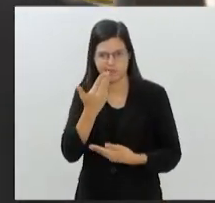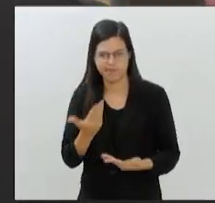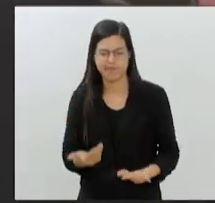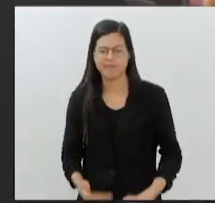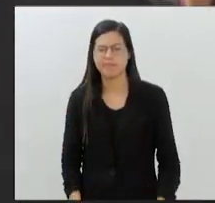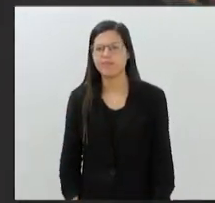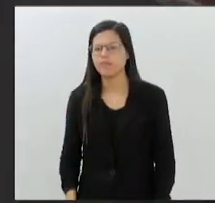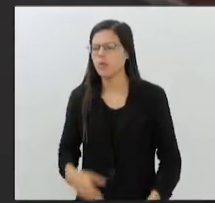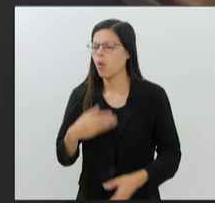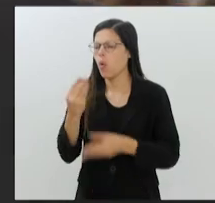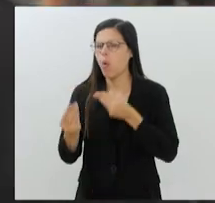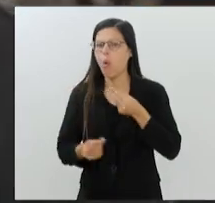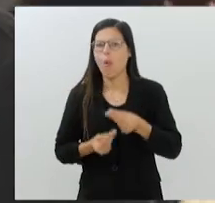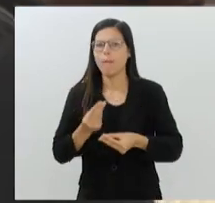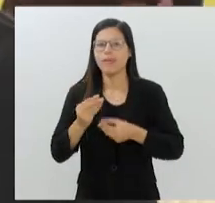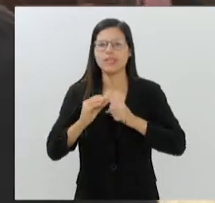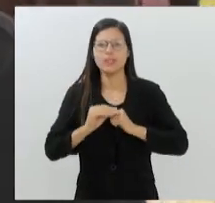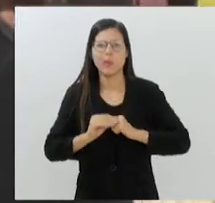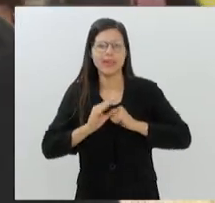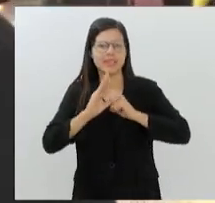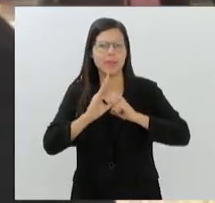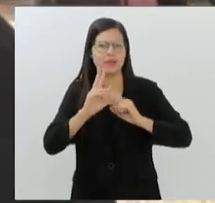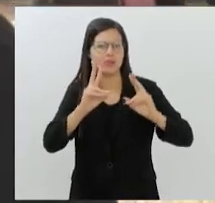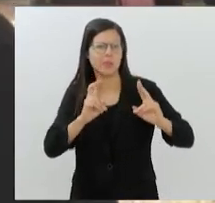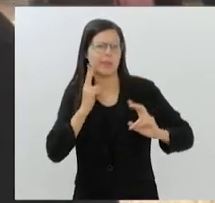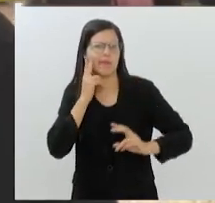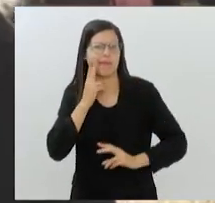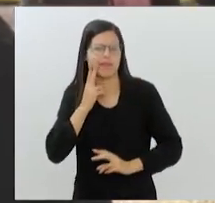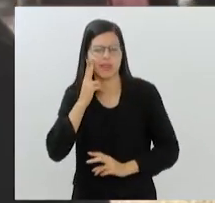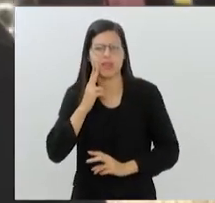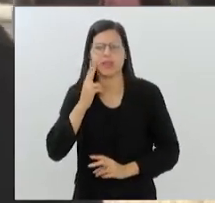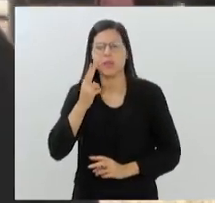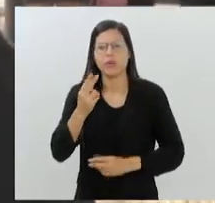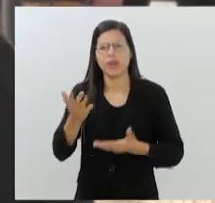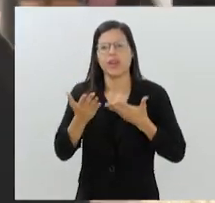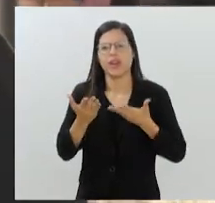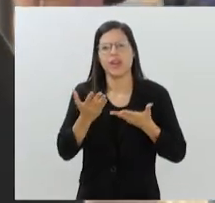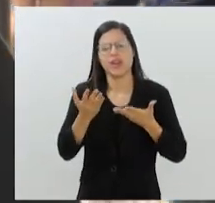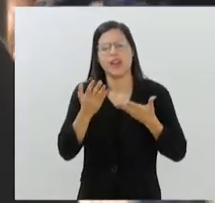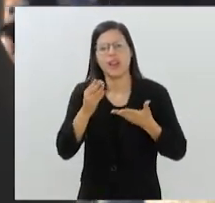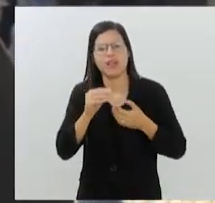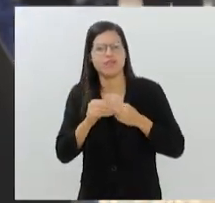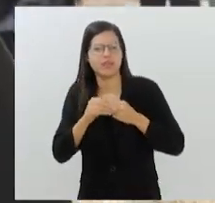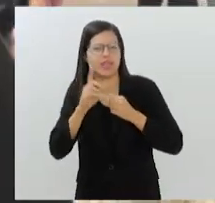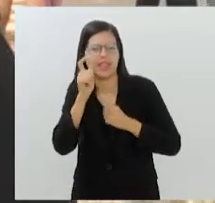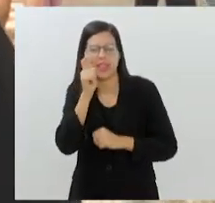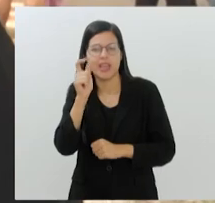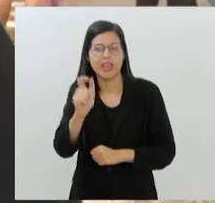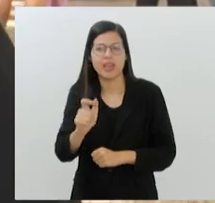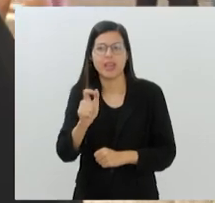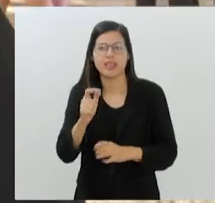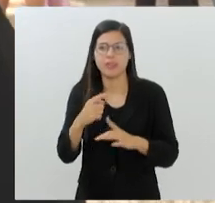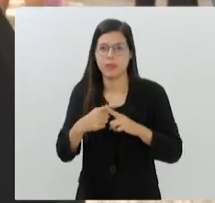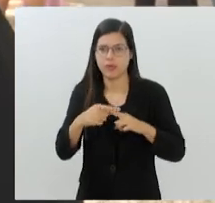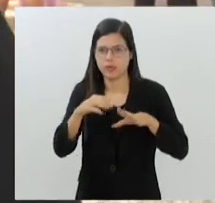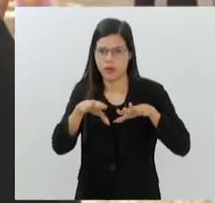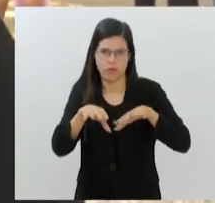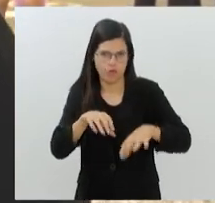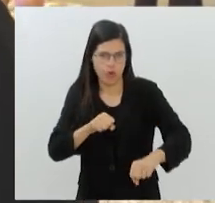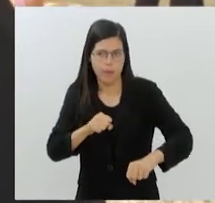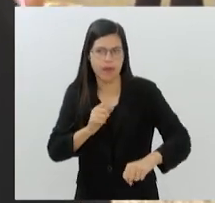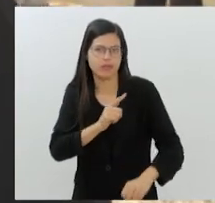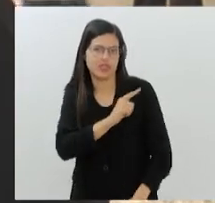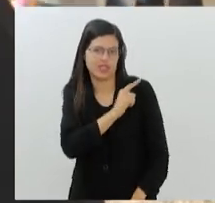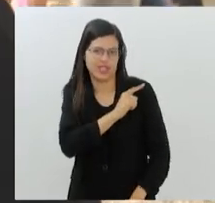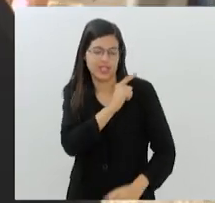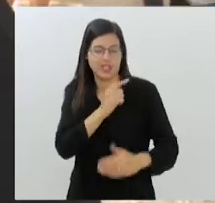esse conhecimento sobre os vinhos, né? Essa vontade de querer conhecer e de buscar esse conhecimento, esses estudos? Porque você é formada aí com gestão